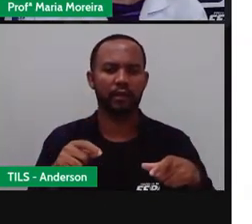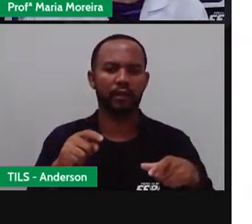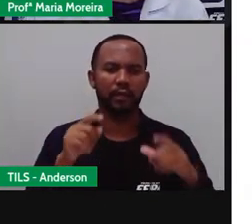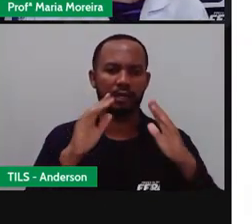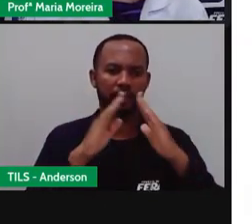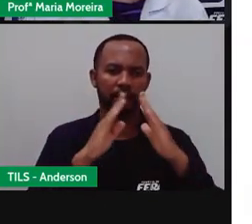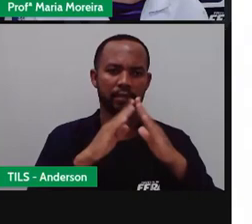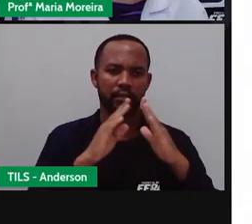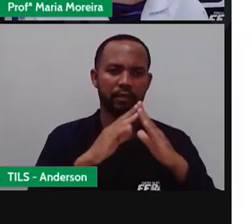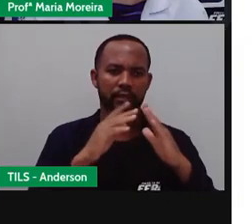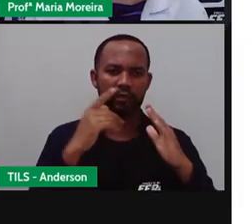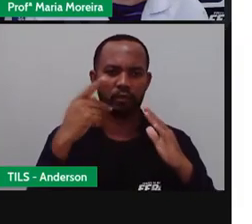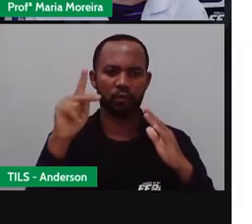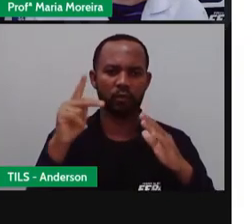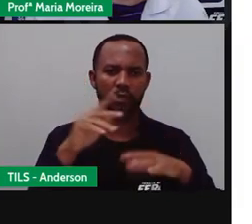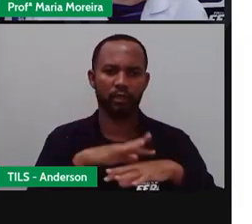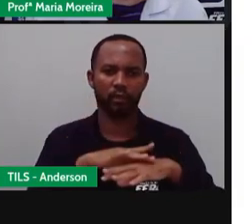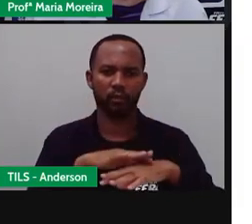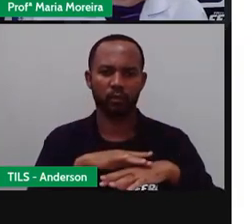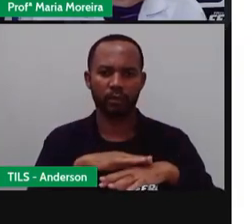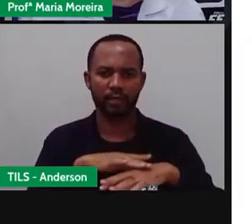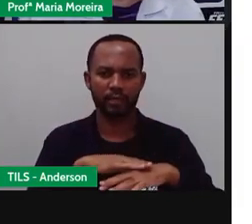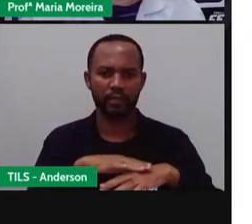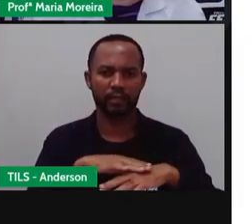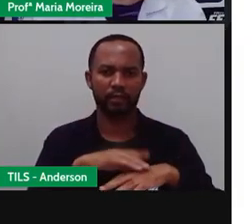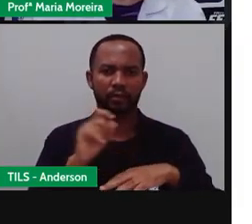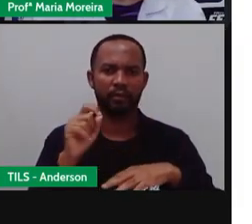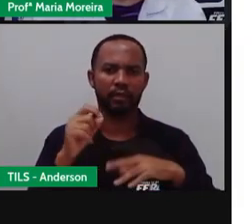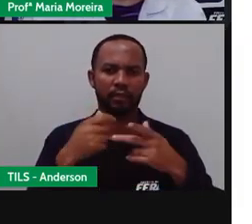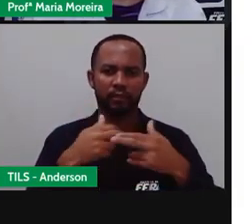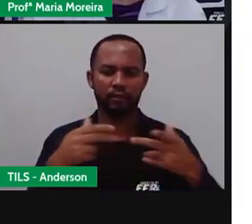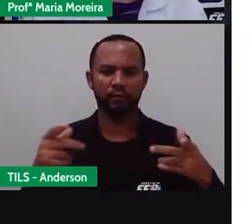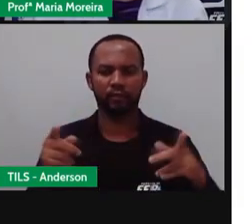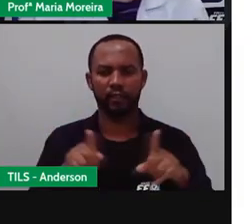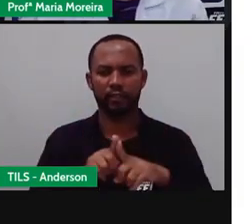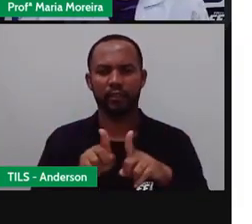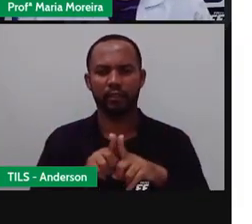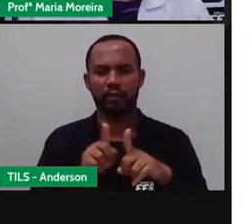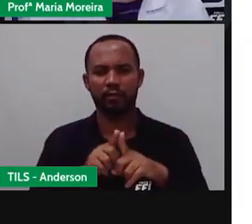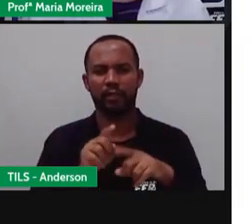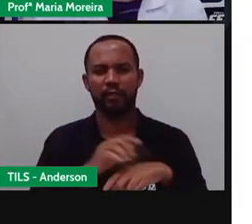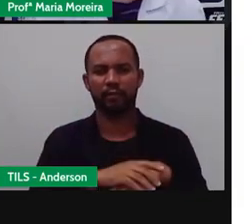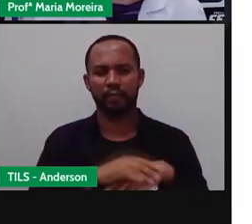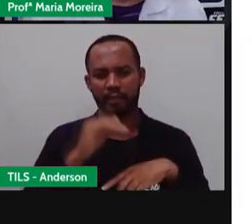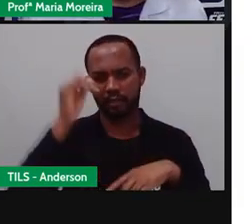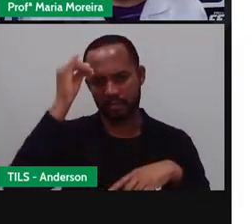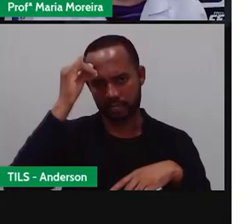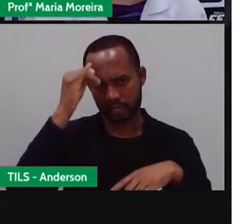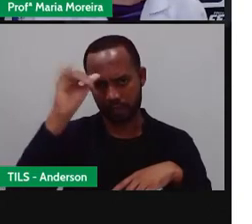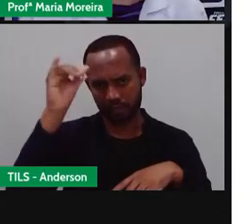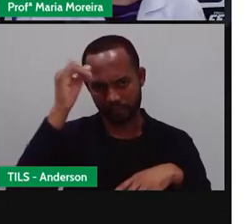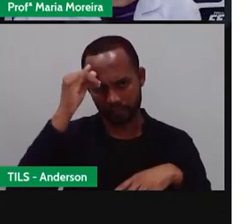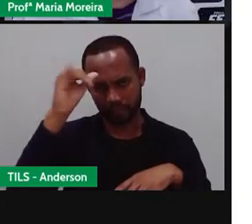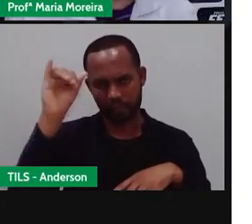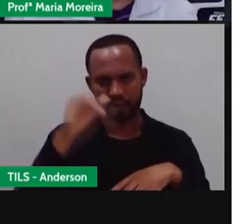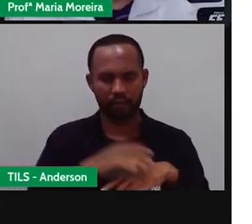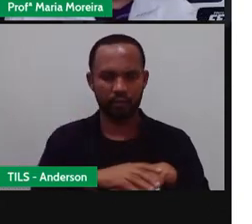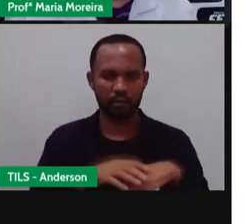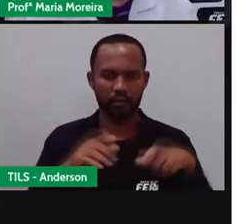casa As doenças causadas Por esses resíduos Não é isso? Então vamos evitar aí Essa